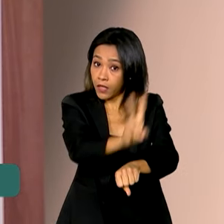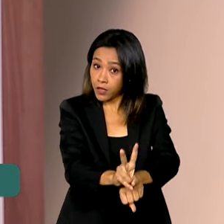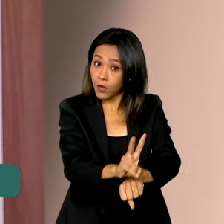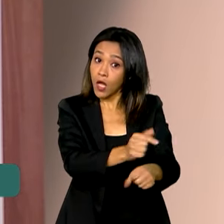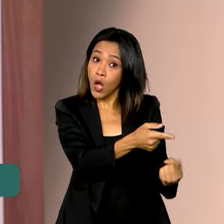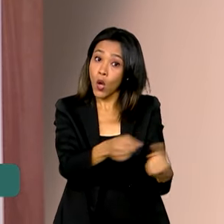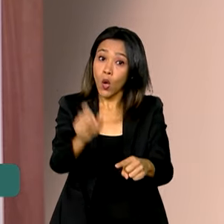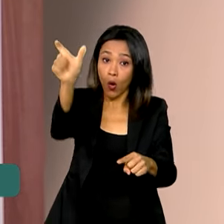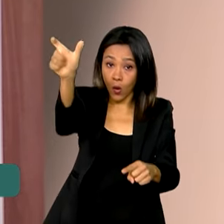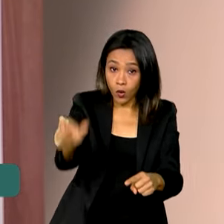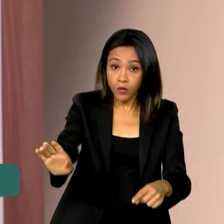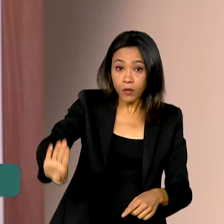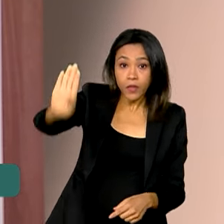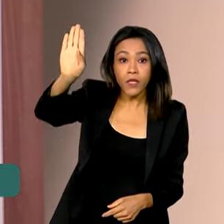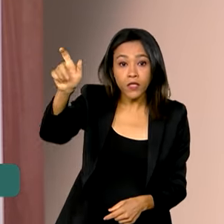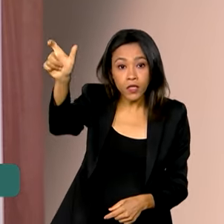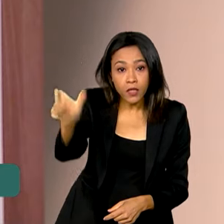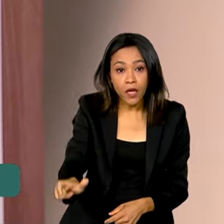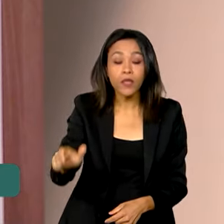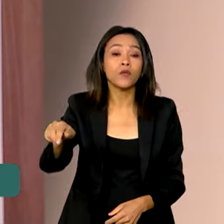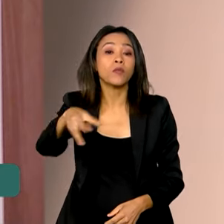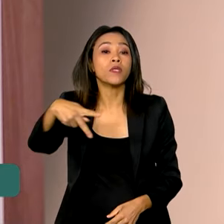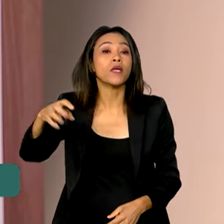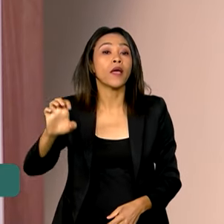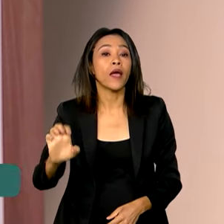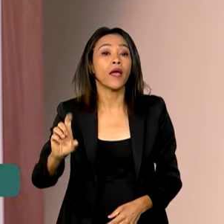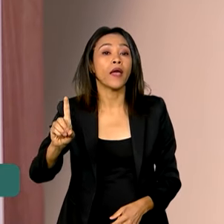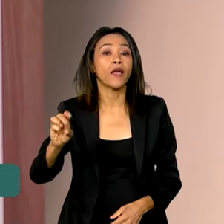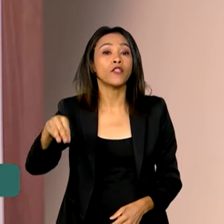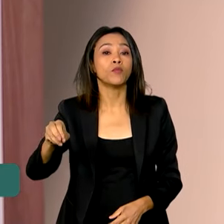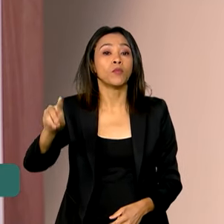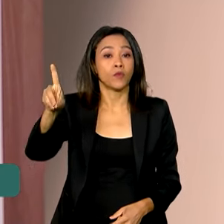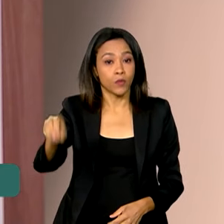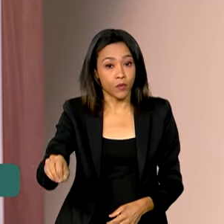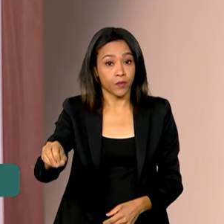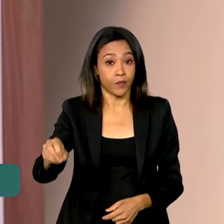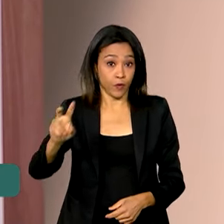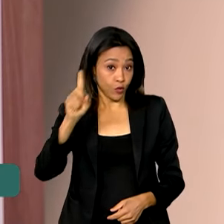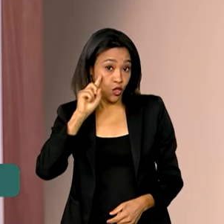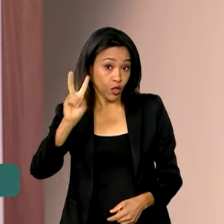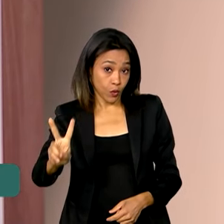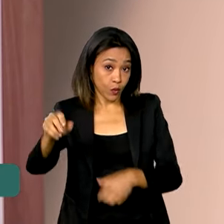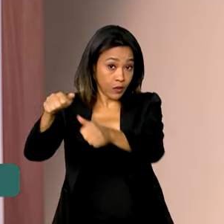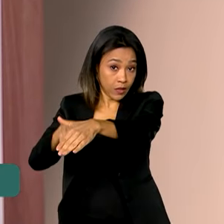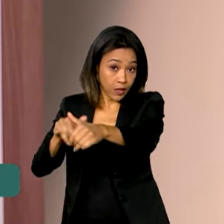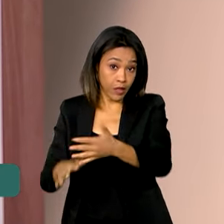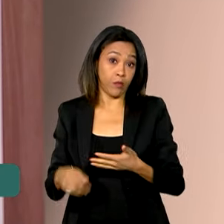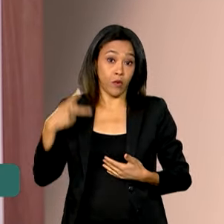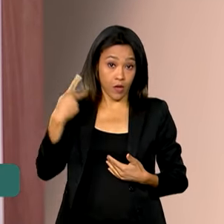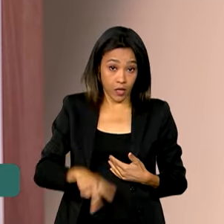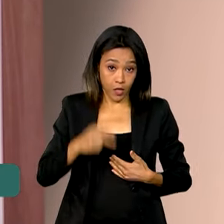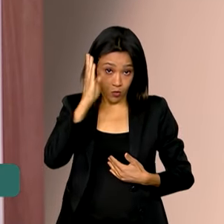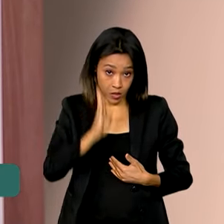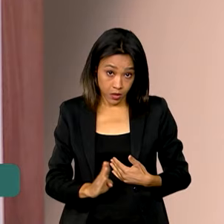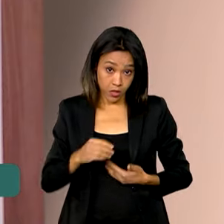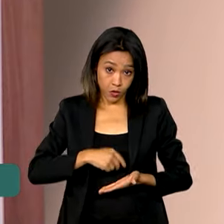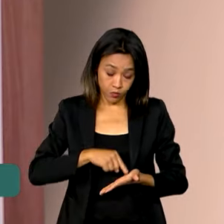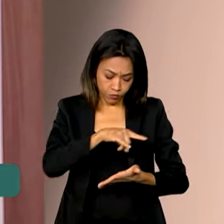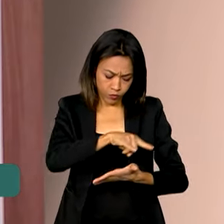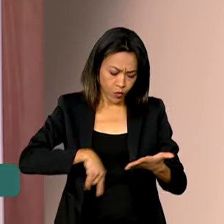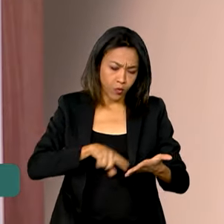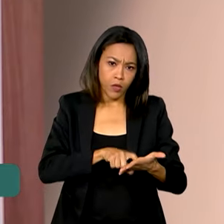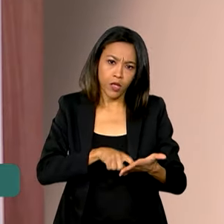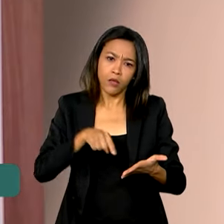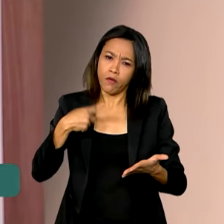presidencial Edmundo Gonzalez no dia 2 de setembro. Em nota, o Ministério das Relações Exteriores Brasileiro explica que a medida